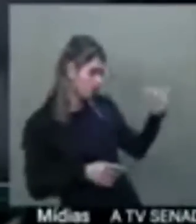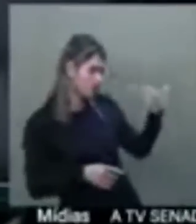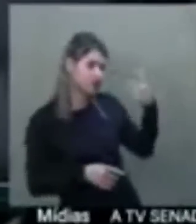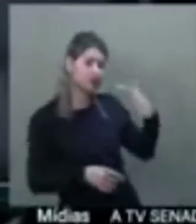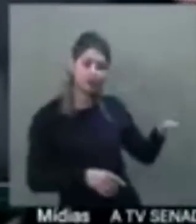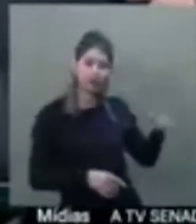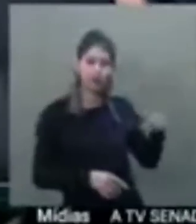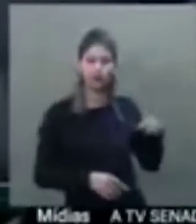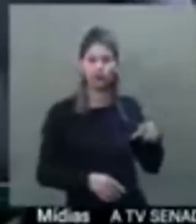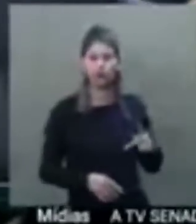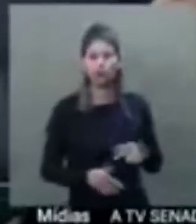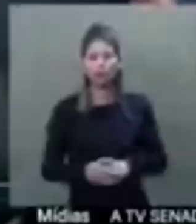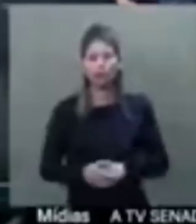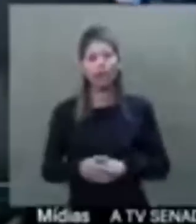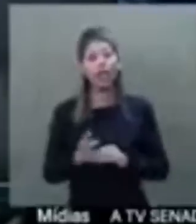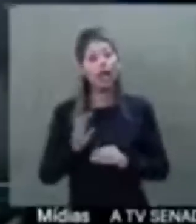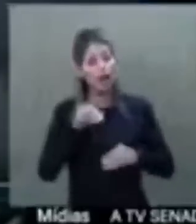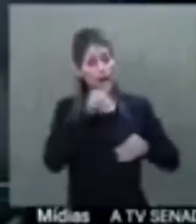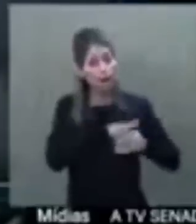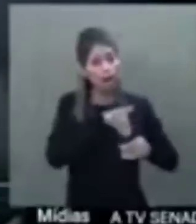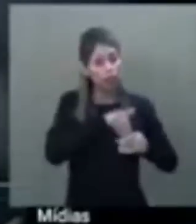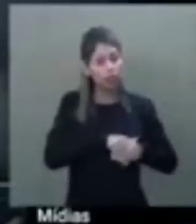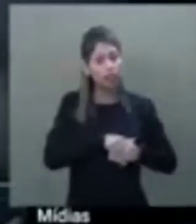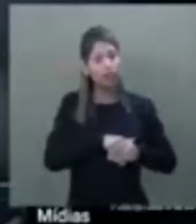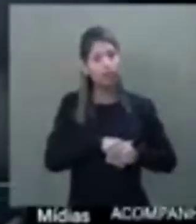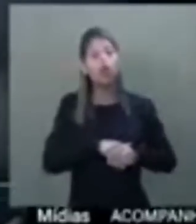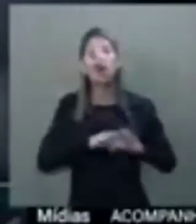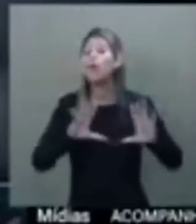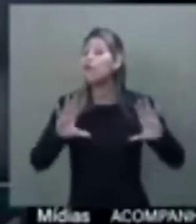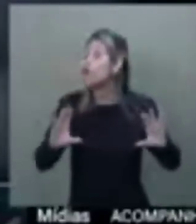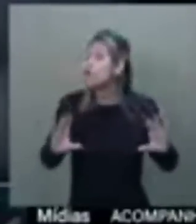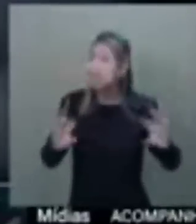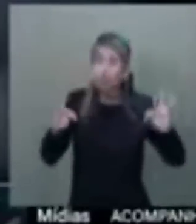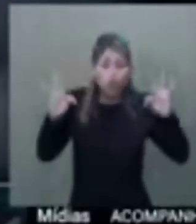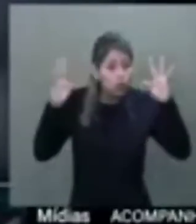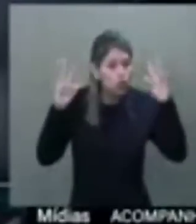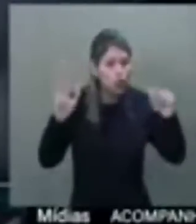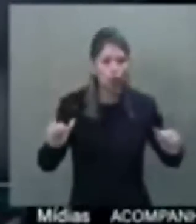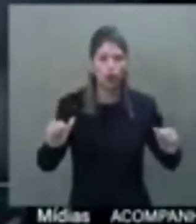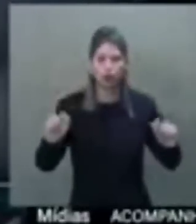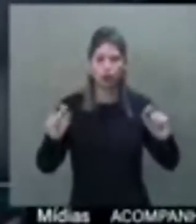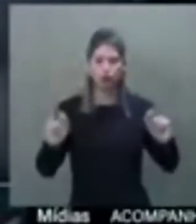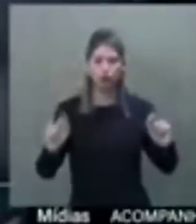senador Luiz Carlos Reins, a votação em favor dos enfermeiros foi unânime no Senado Federal.